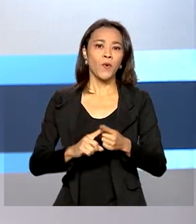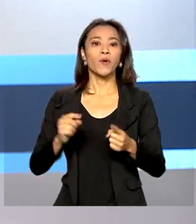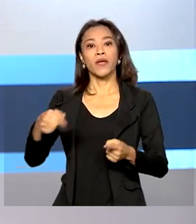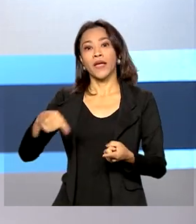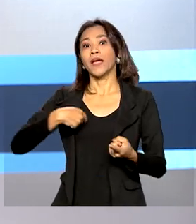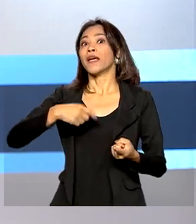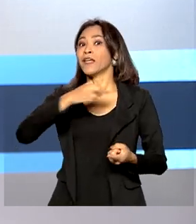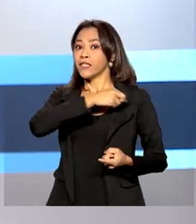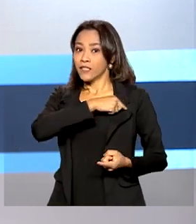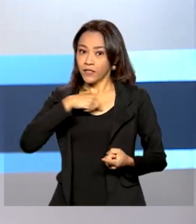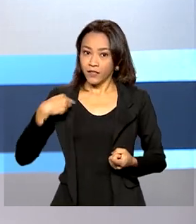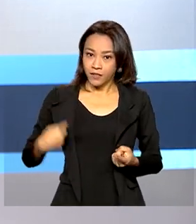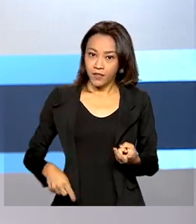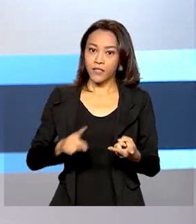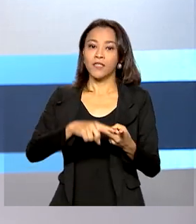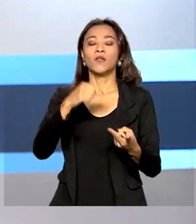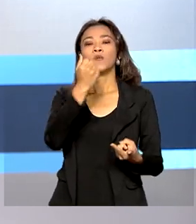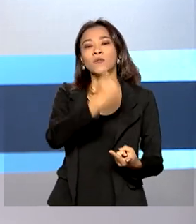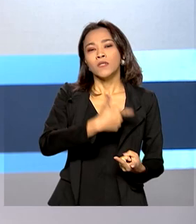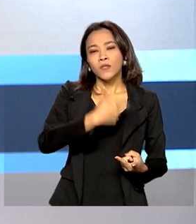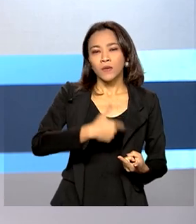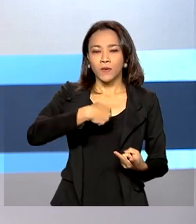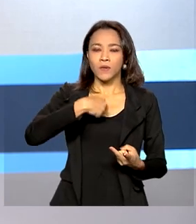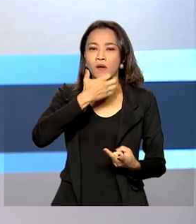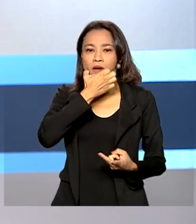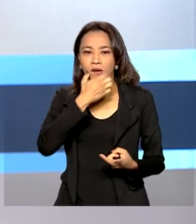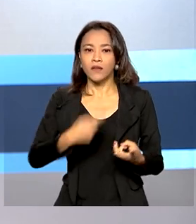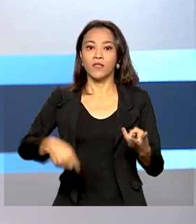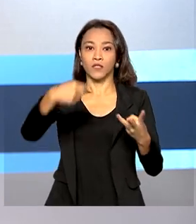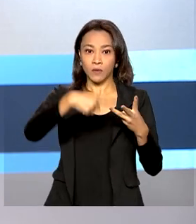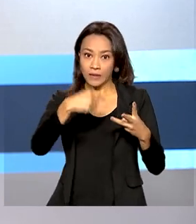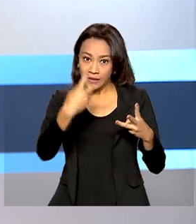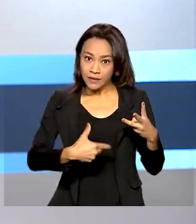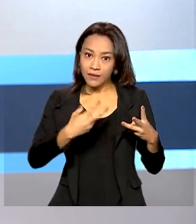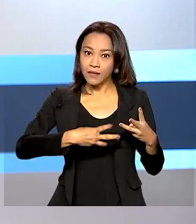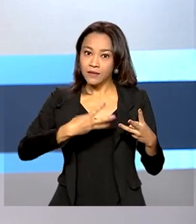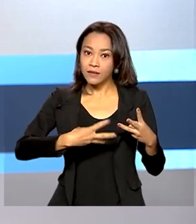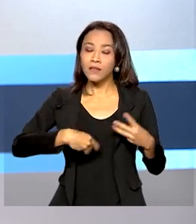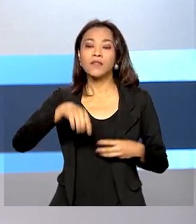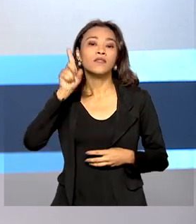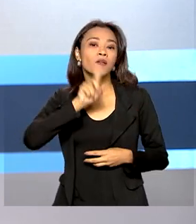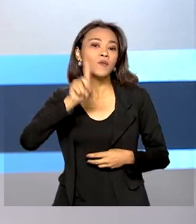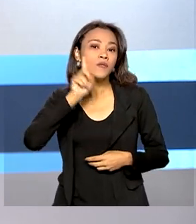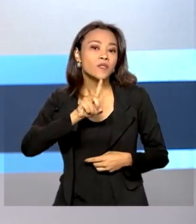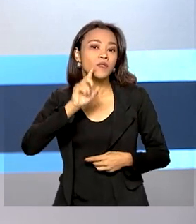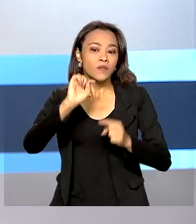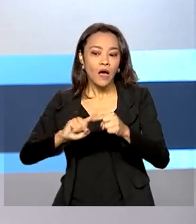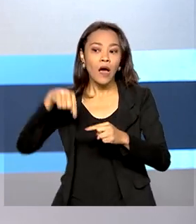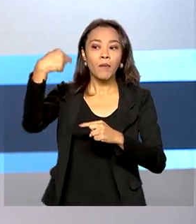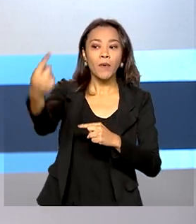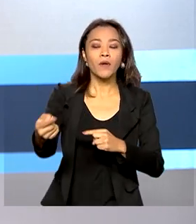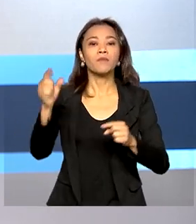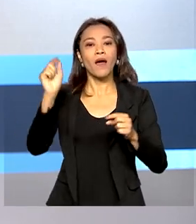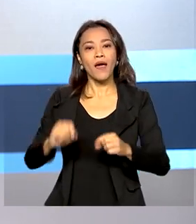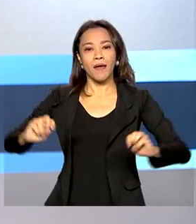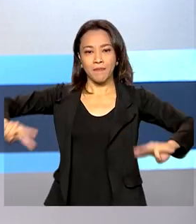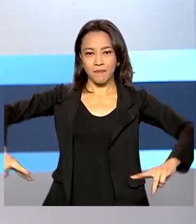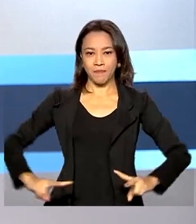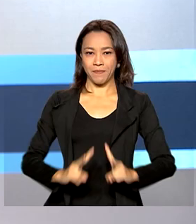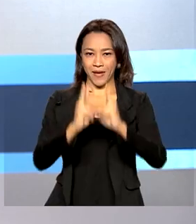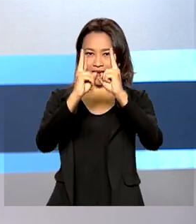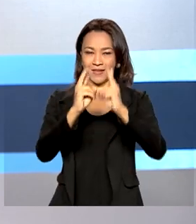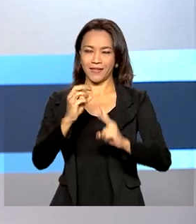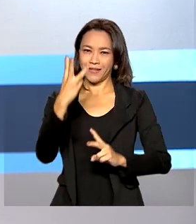China, o segundo com a Grã-Bretanha e o terceiro lugar com os Estados Unidos. A próxima edição dos Jogos será em Paris daqui a três